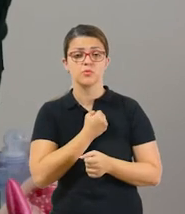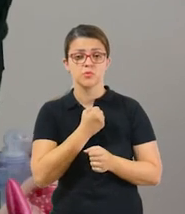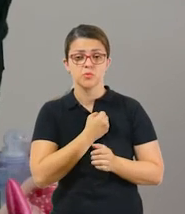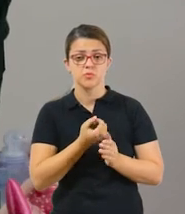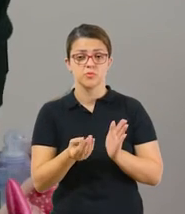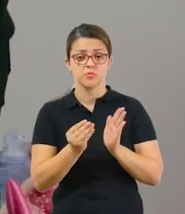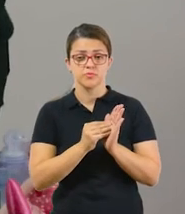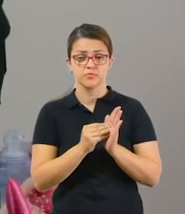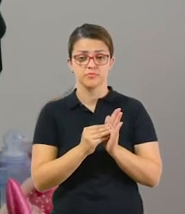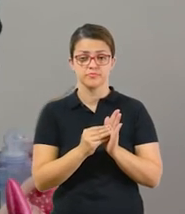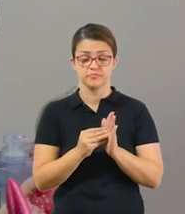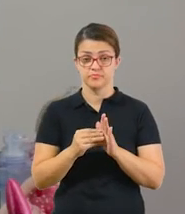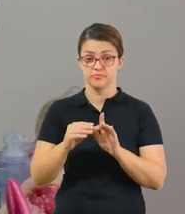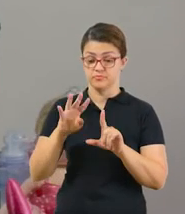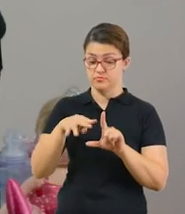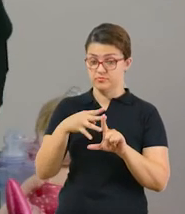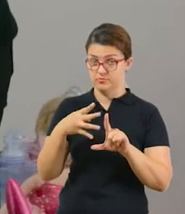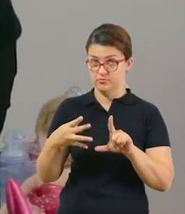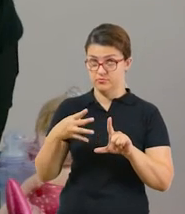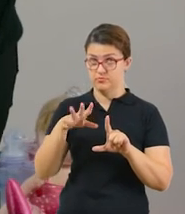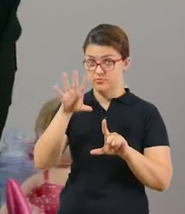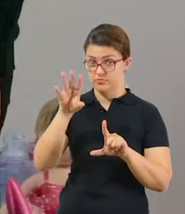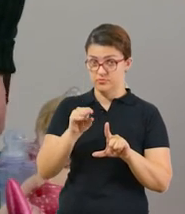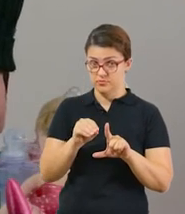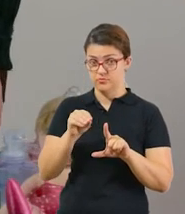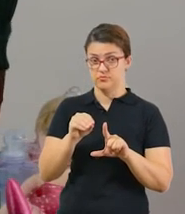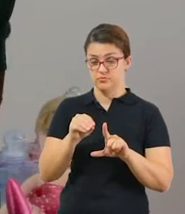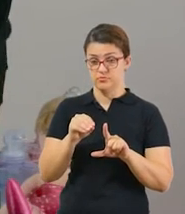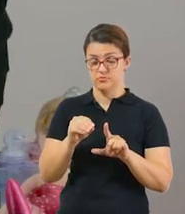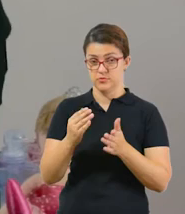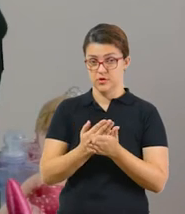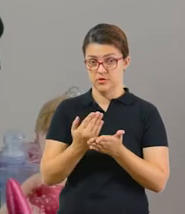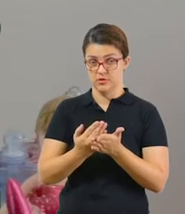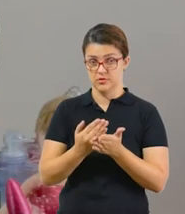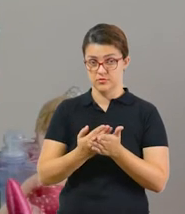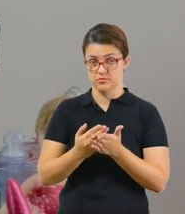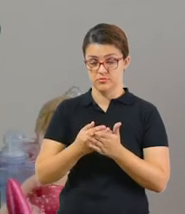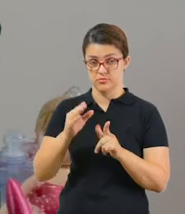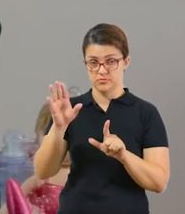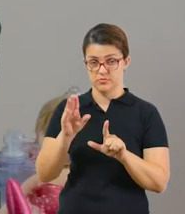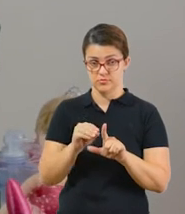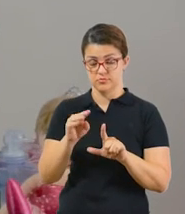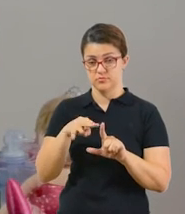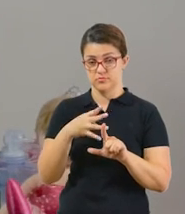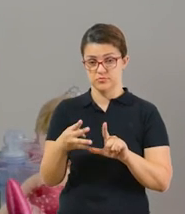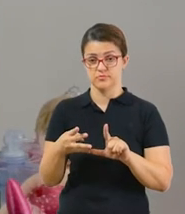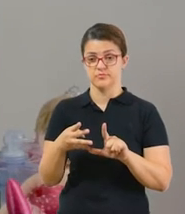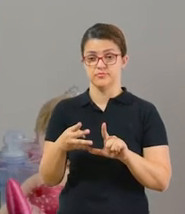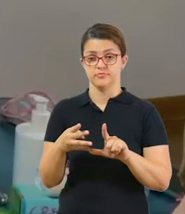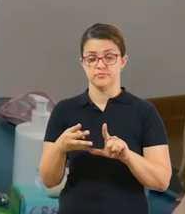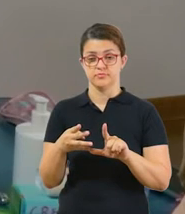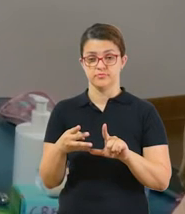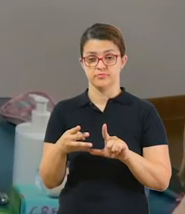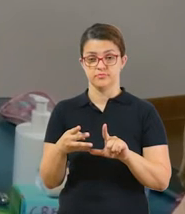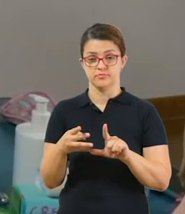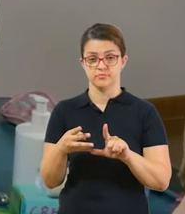escrever aqui. Desenhe essa imagem, essa tabela, no seu caderno de matemática.